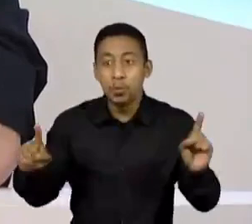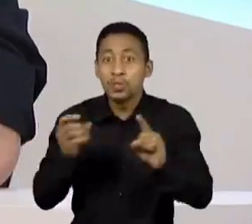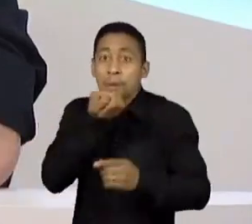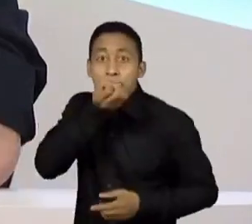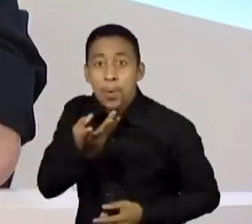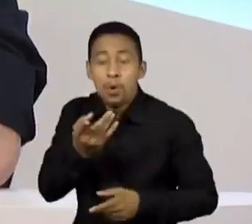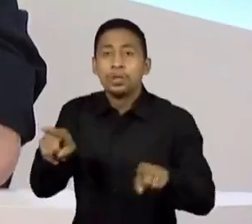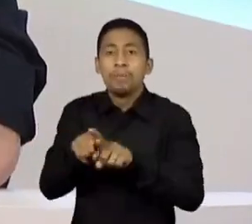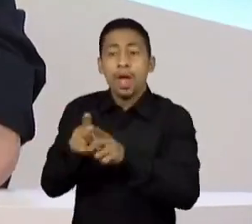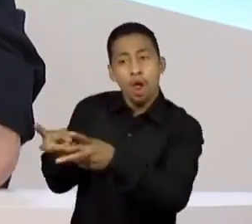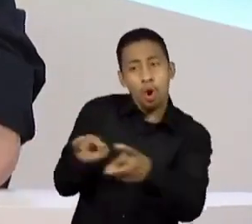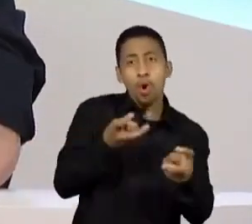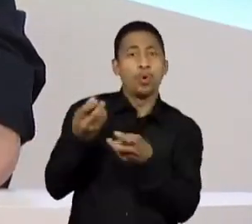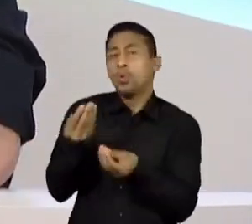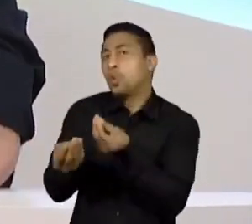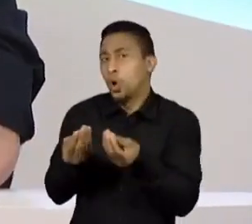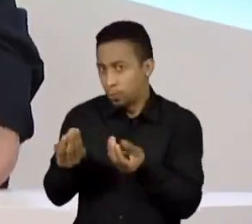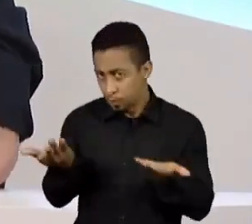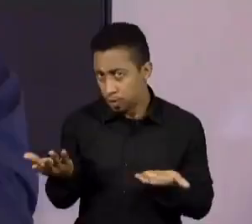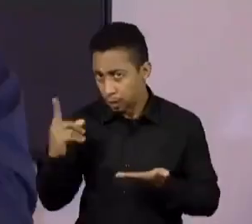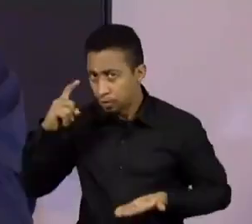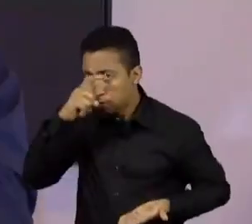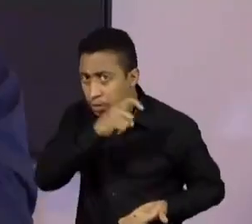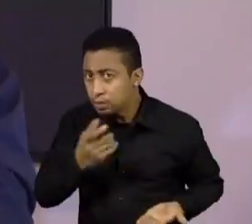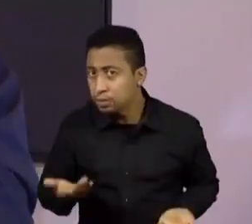tivesse um retorno comercial? Foi difícil?